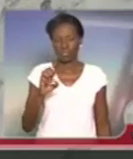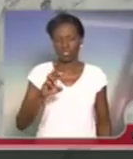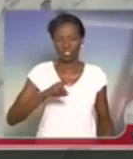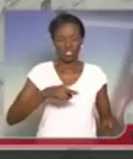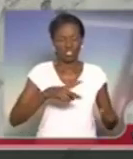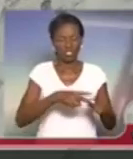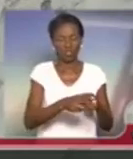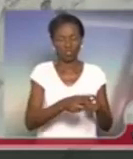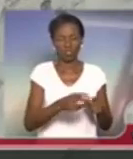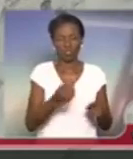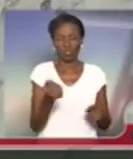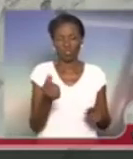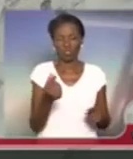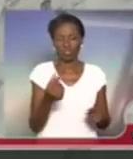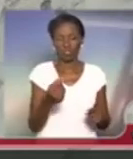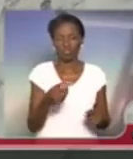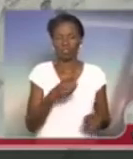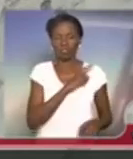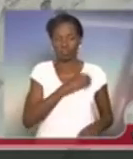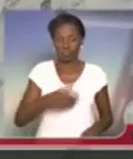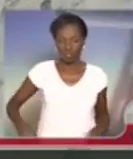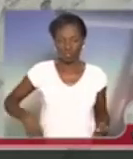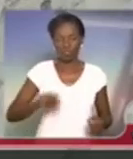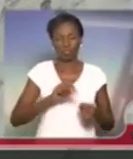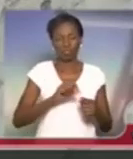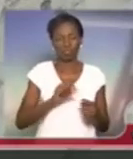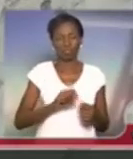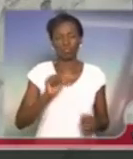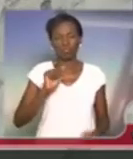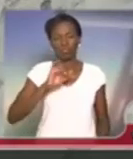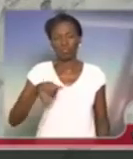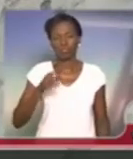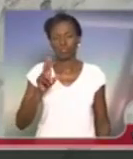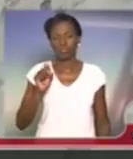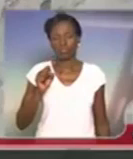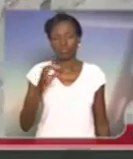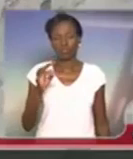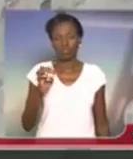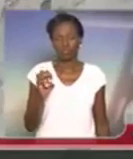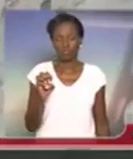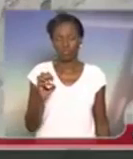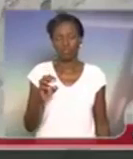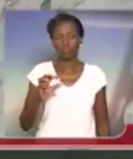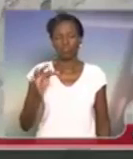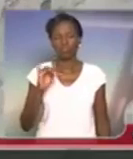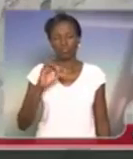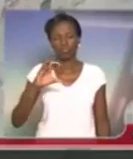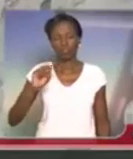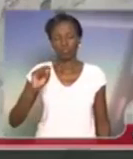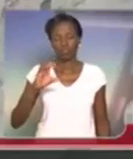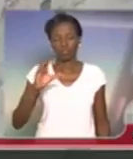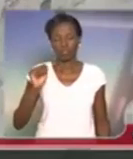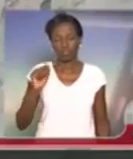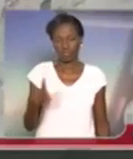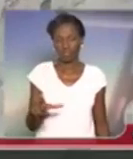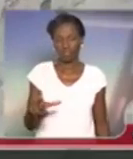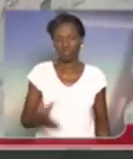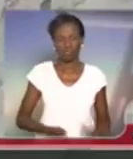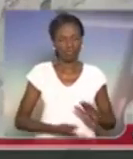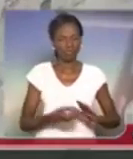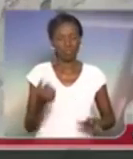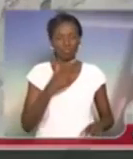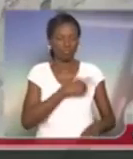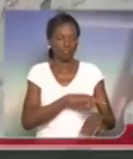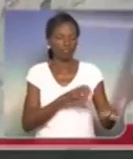fazer ajuste fiscal cortando no orçamento da educação, prejudicando as crianças mais pobres